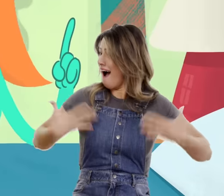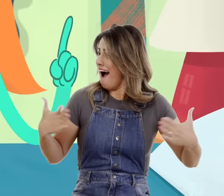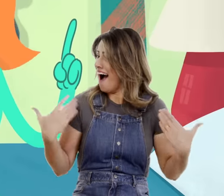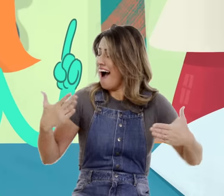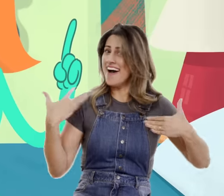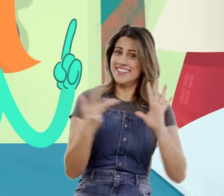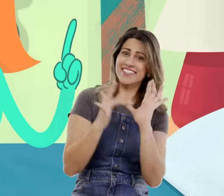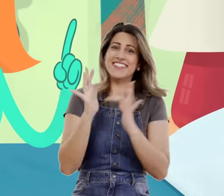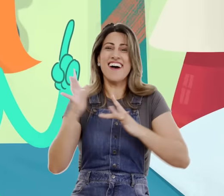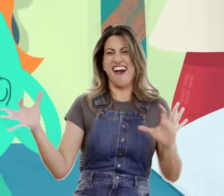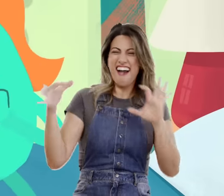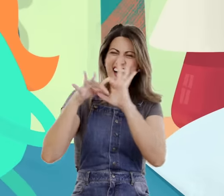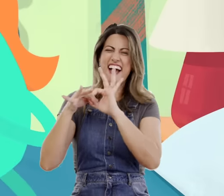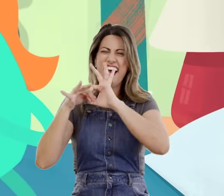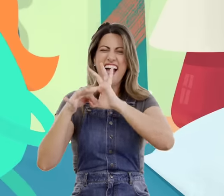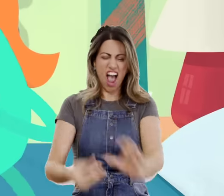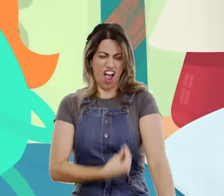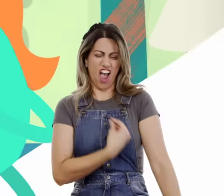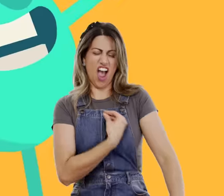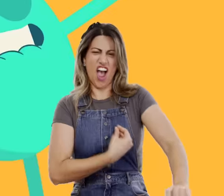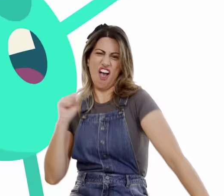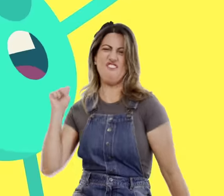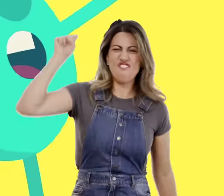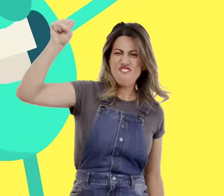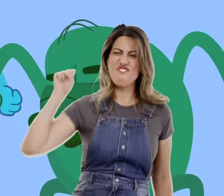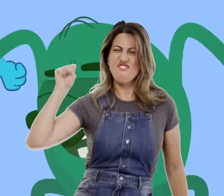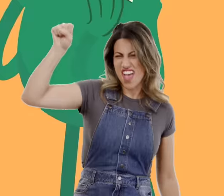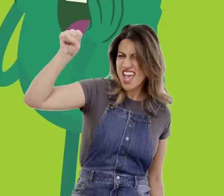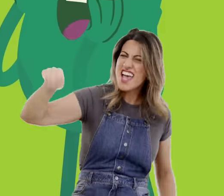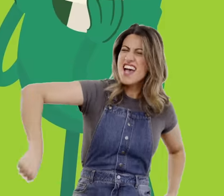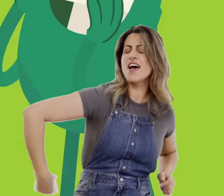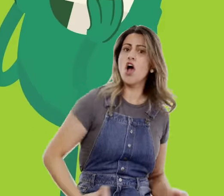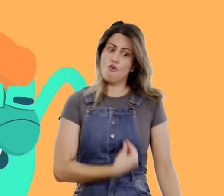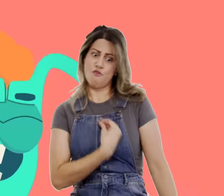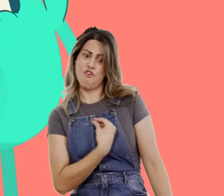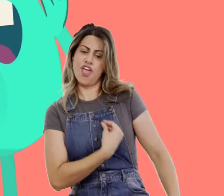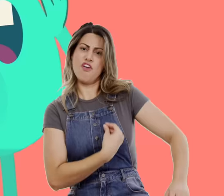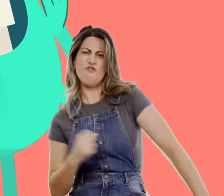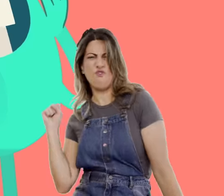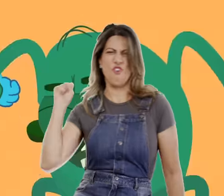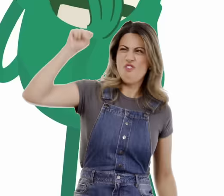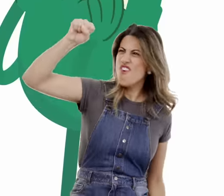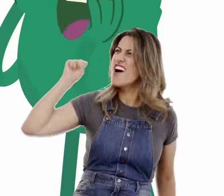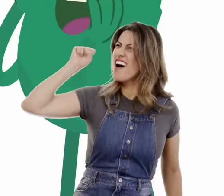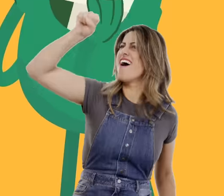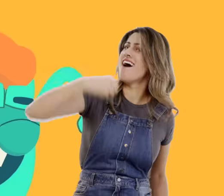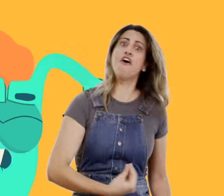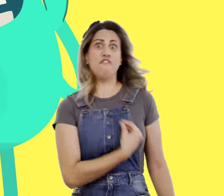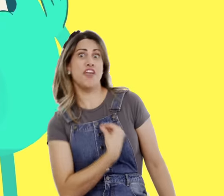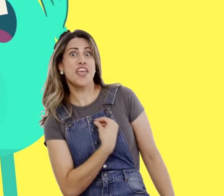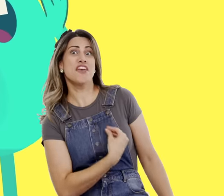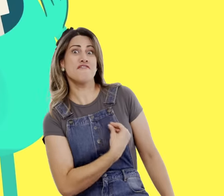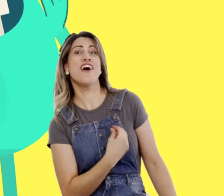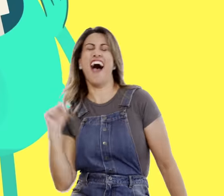porque vive em Jesus Diga vivo Vivo, Vivo, Vivo